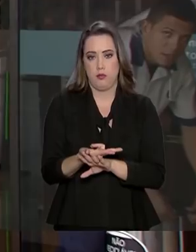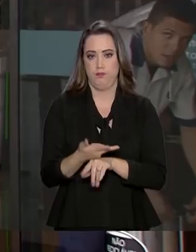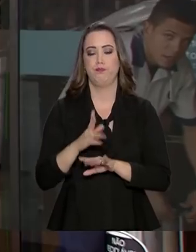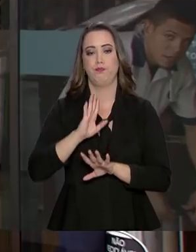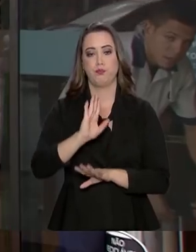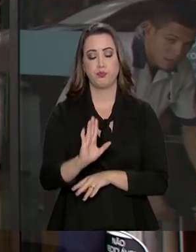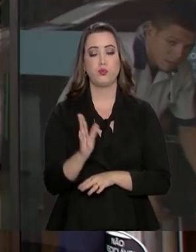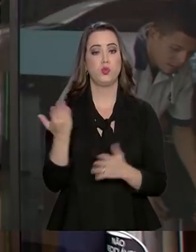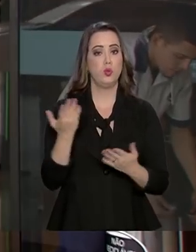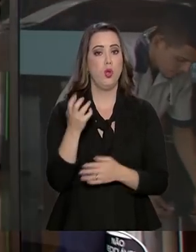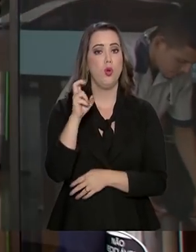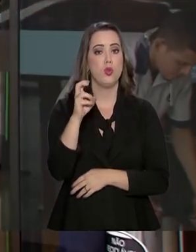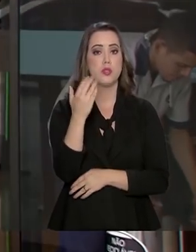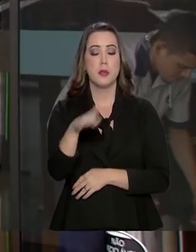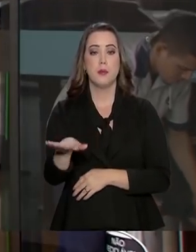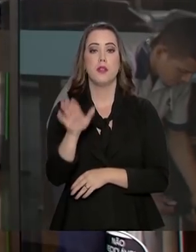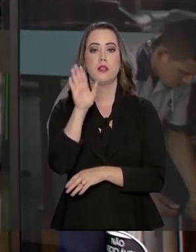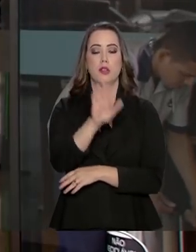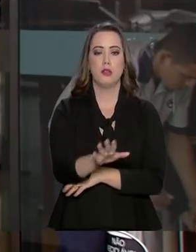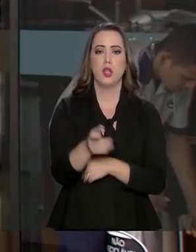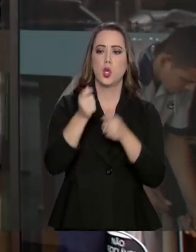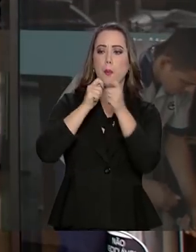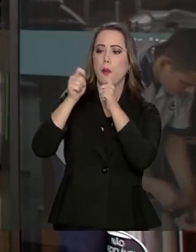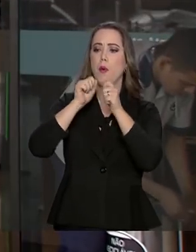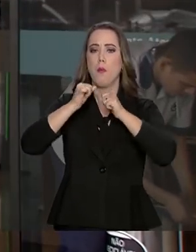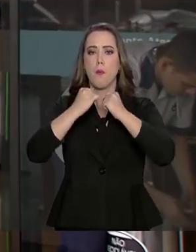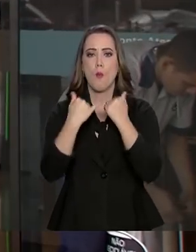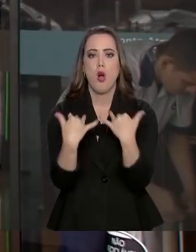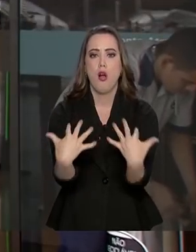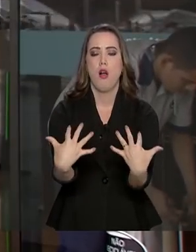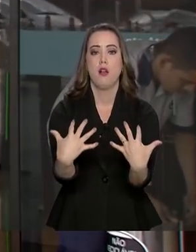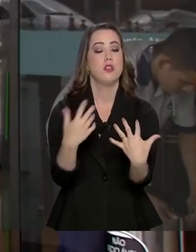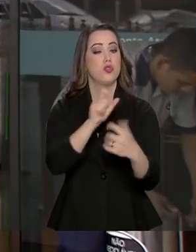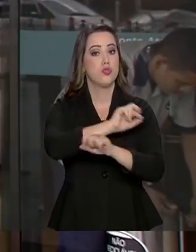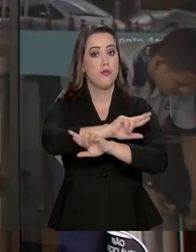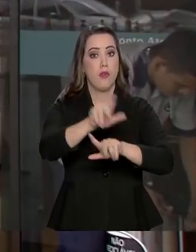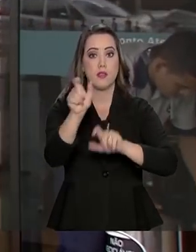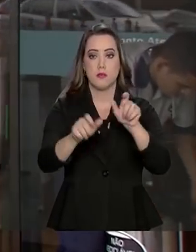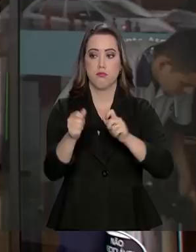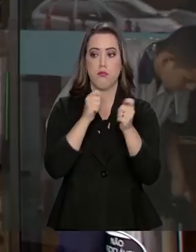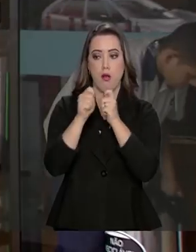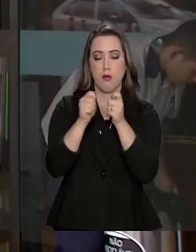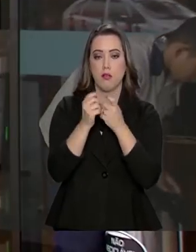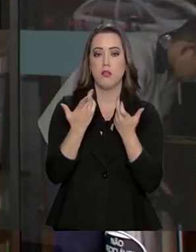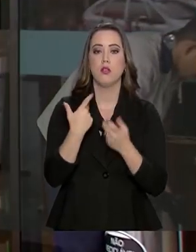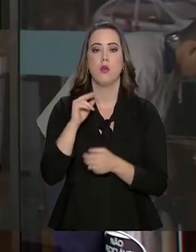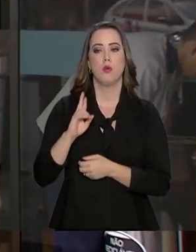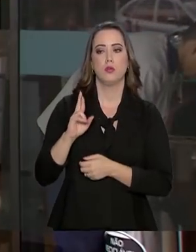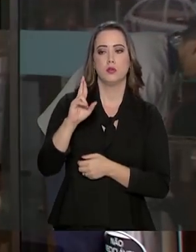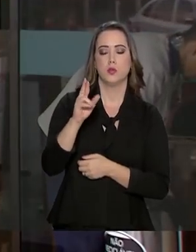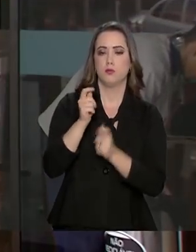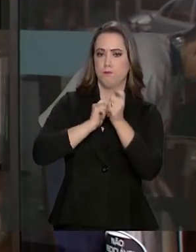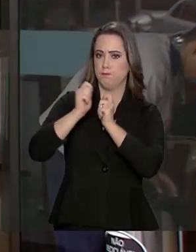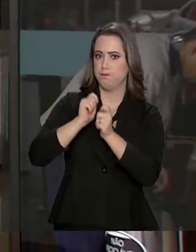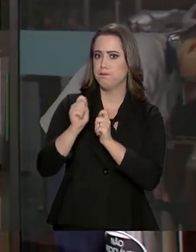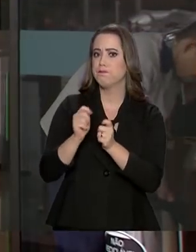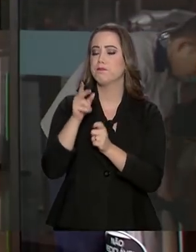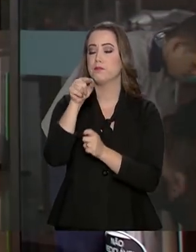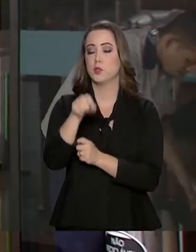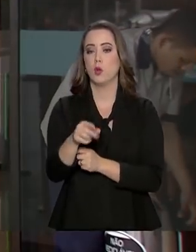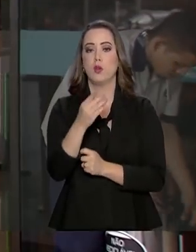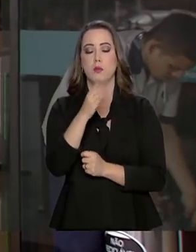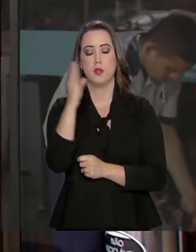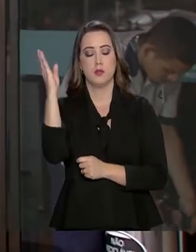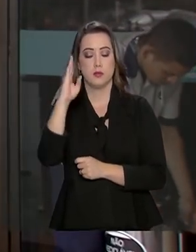5h30 da tarde uma entrevista coletiva com o porta-voz da presidência da república o general Otávio Rego Barros que deve